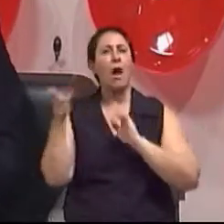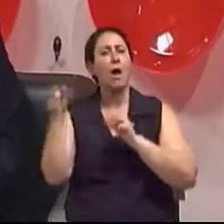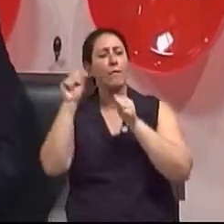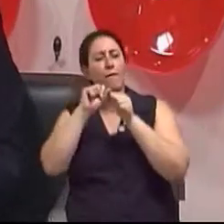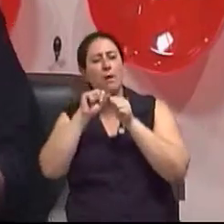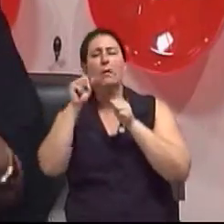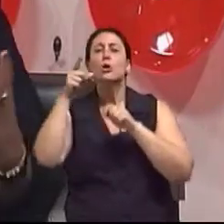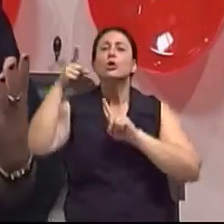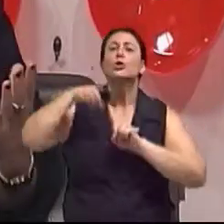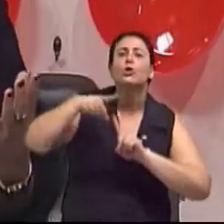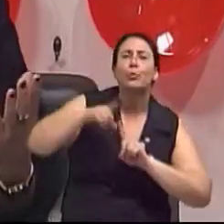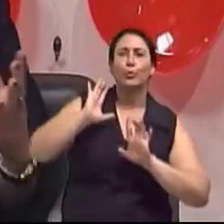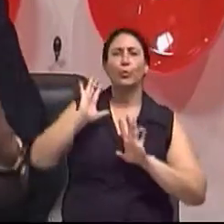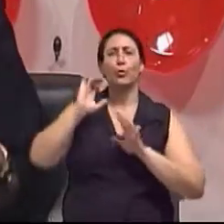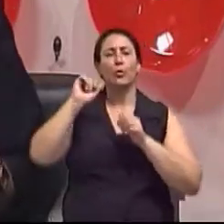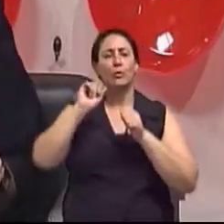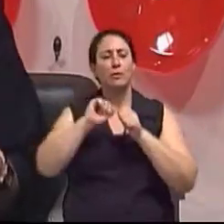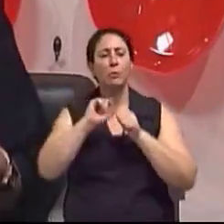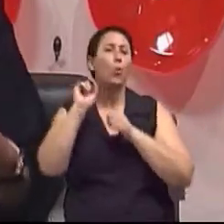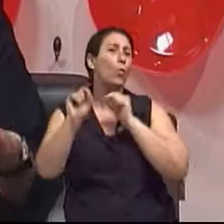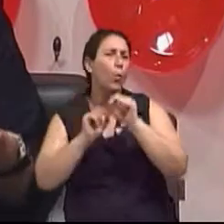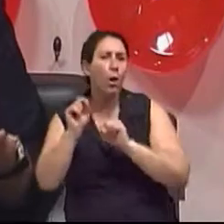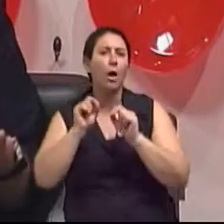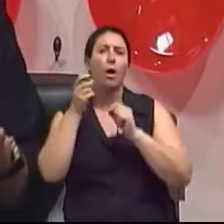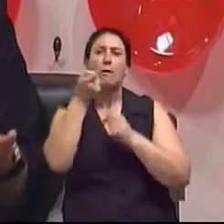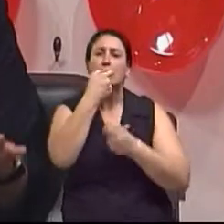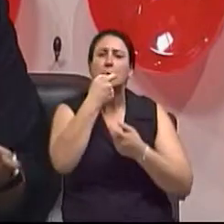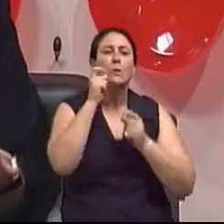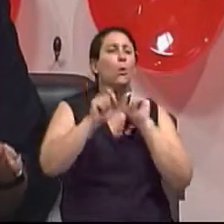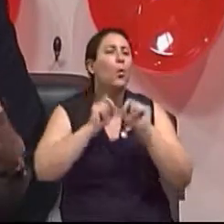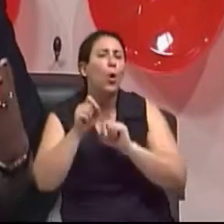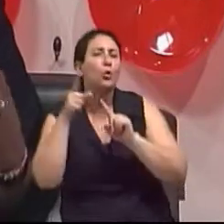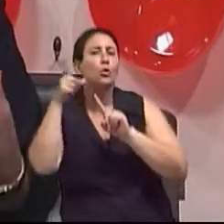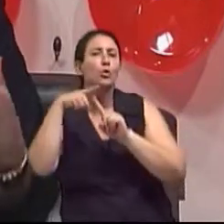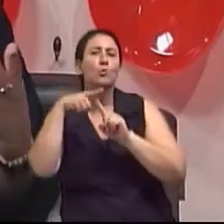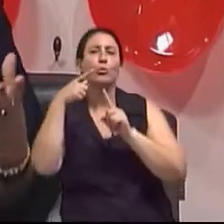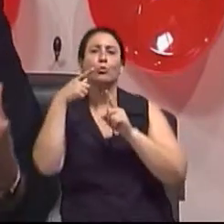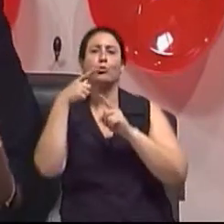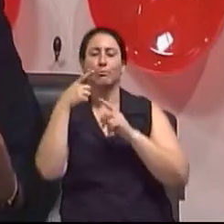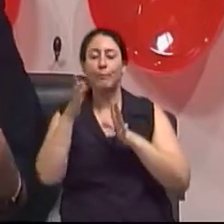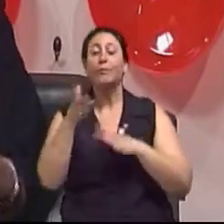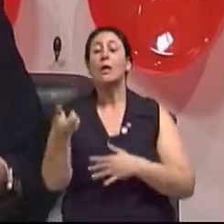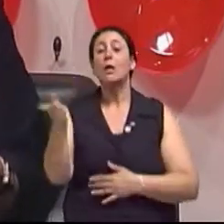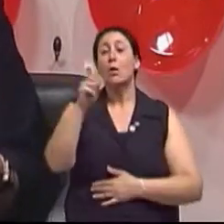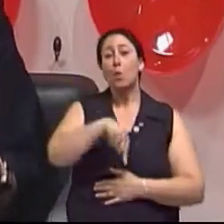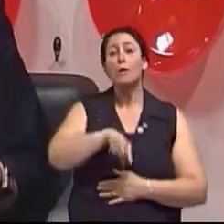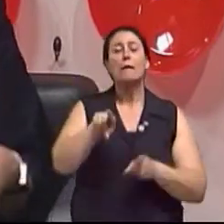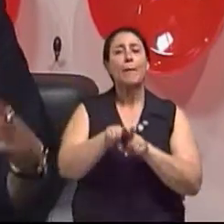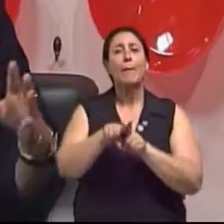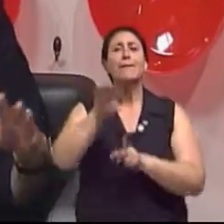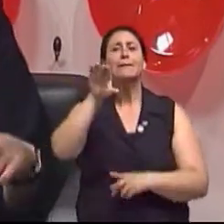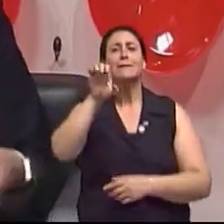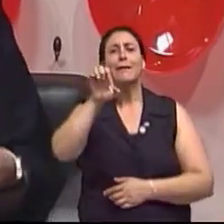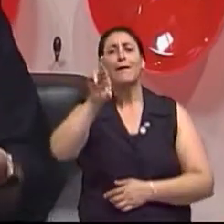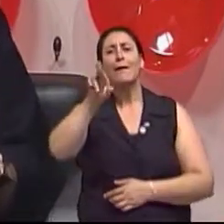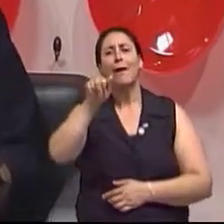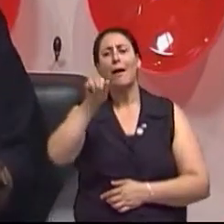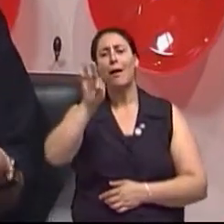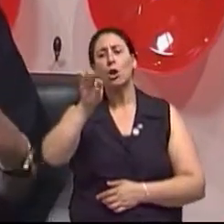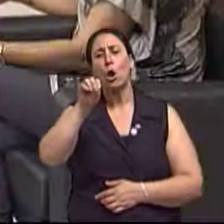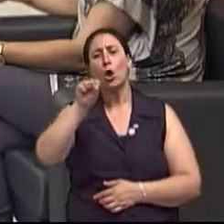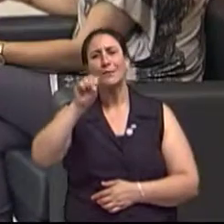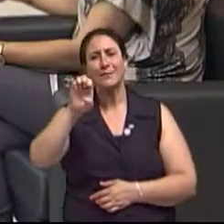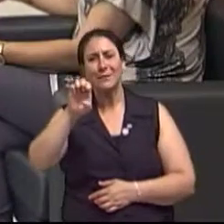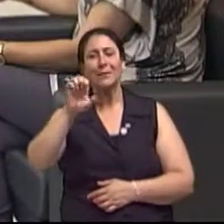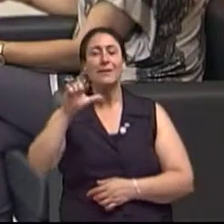ter que usar algum outro artifício para reduzir aquela ceratose para depois, se ficar